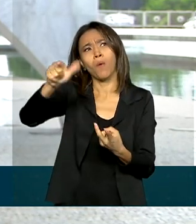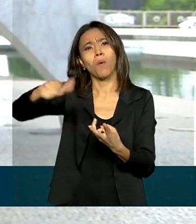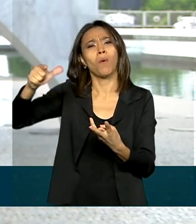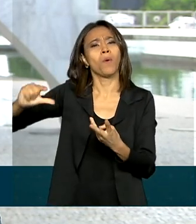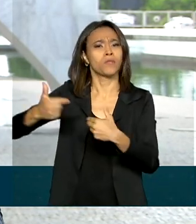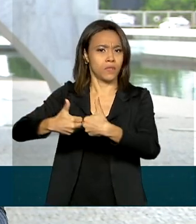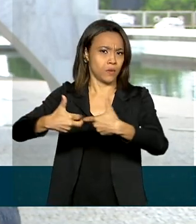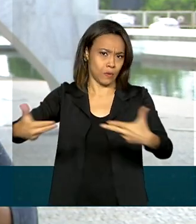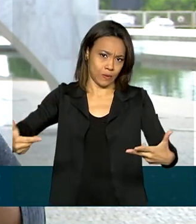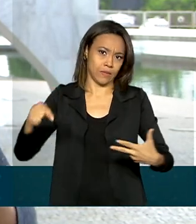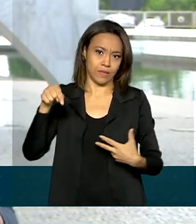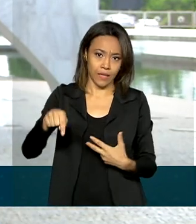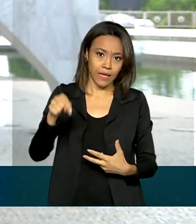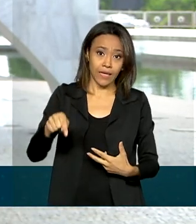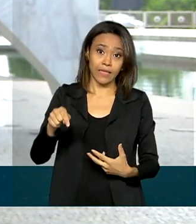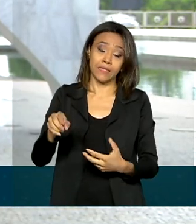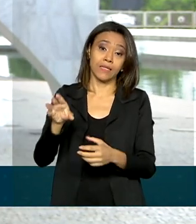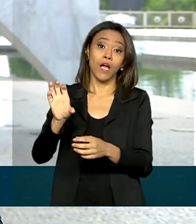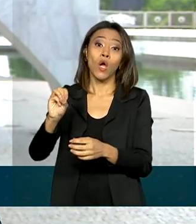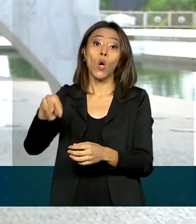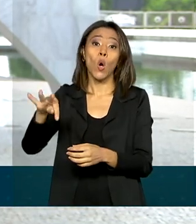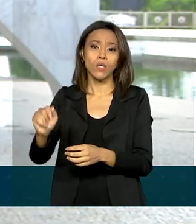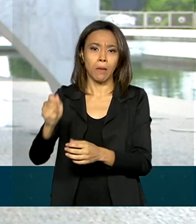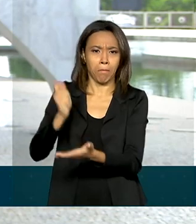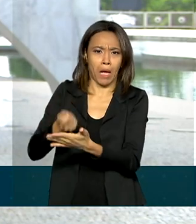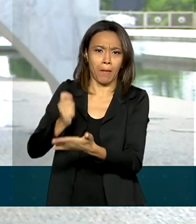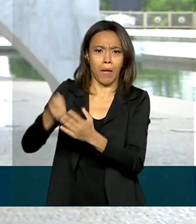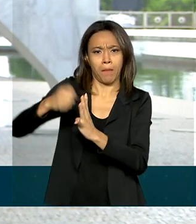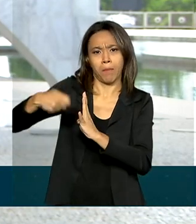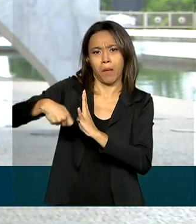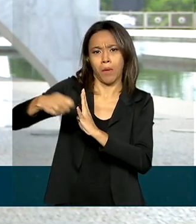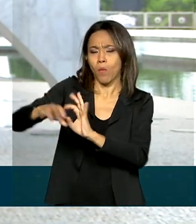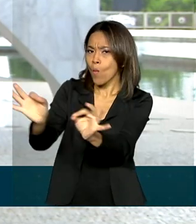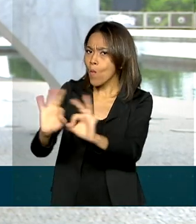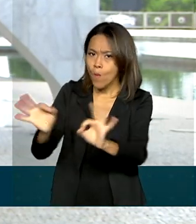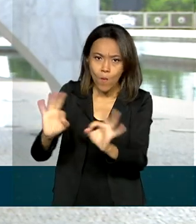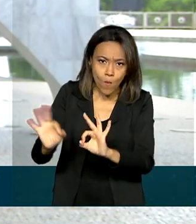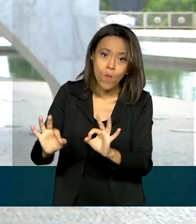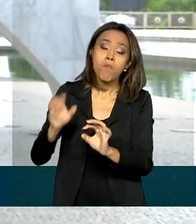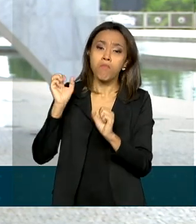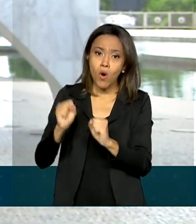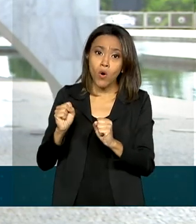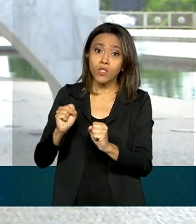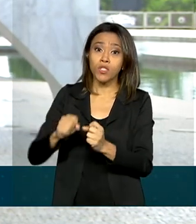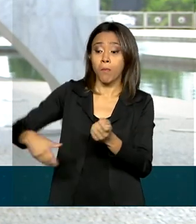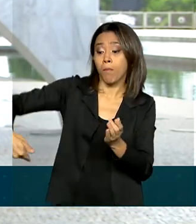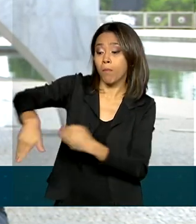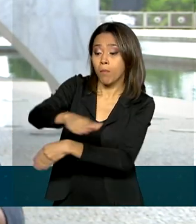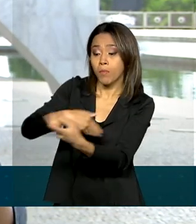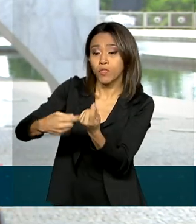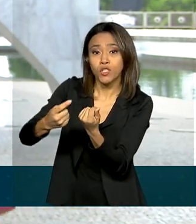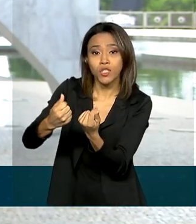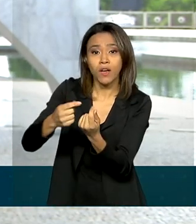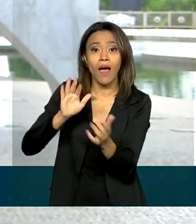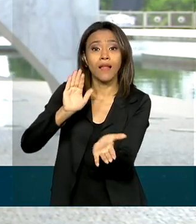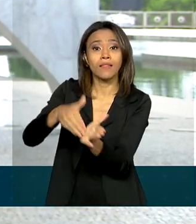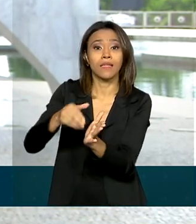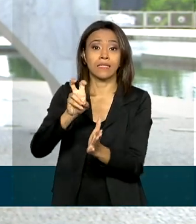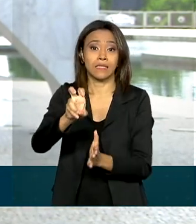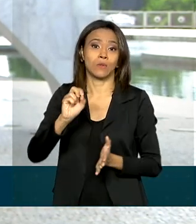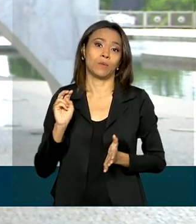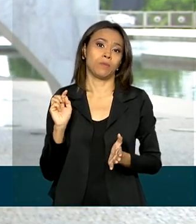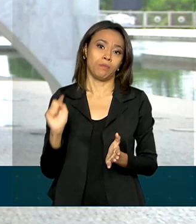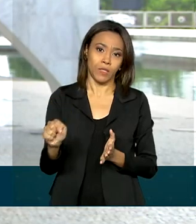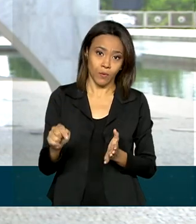Essa conta não tem tarifa de manutenção e permite também a movimentação de até 5 mil reais por mês. Inclusive para